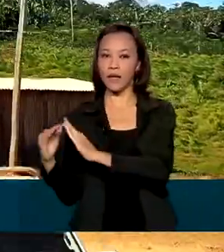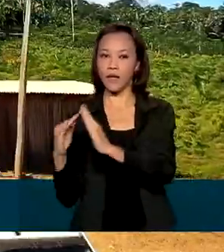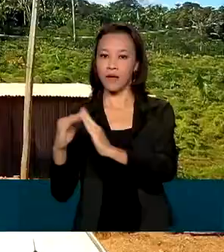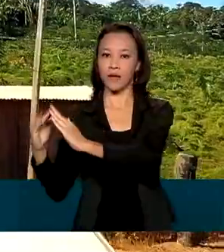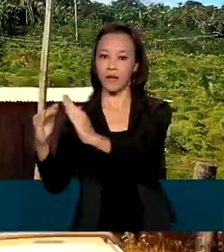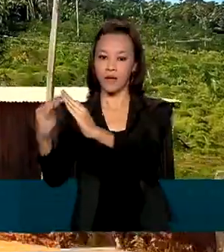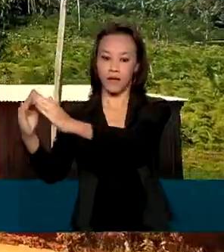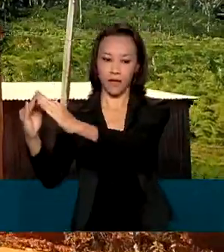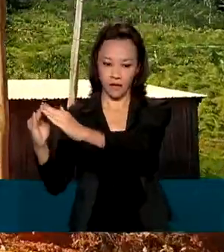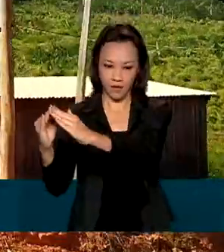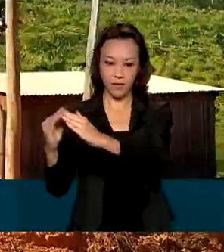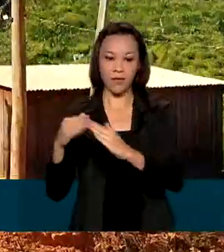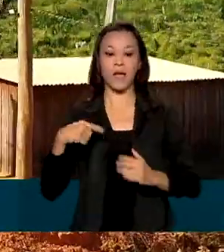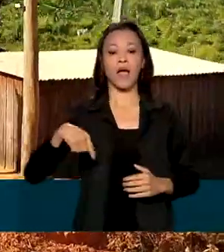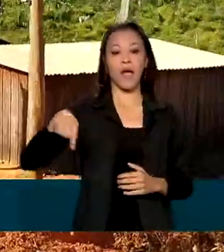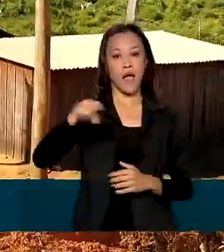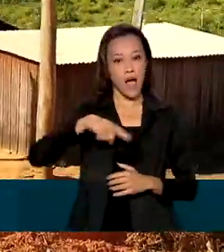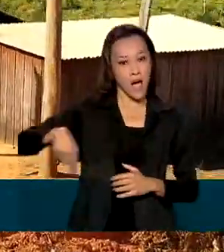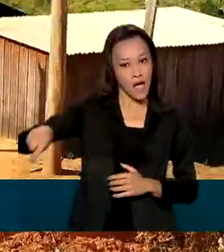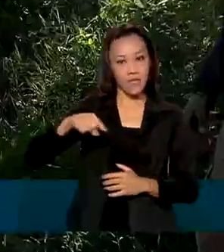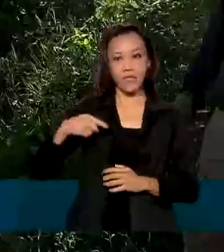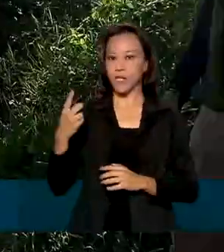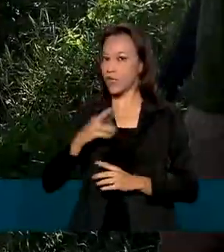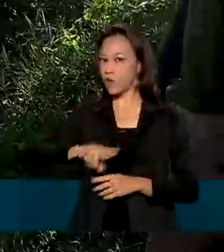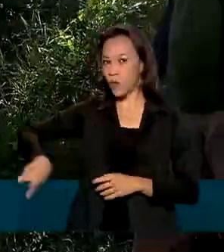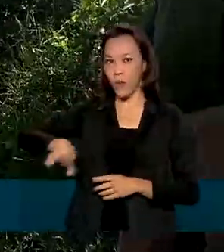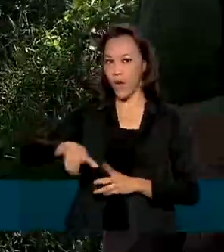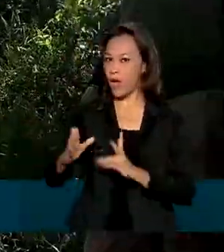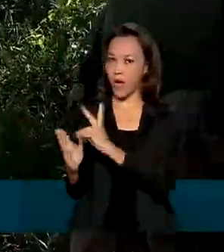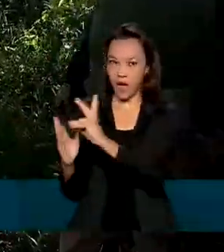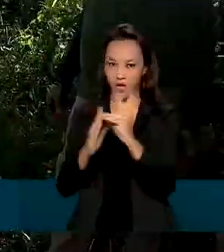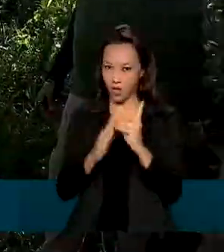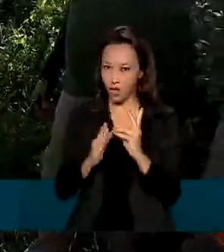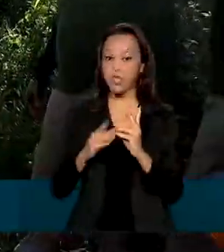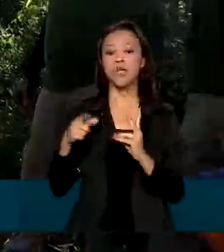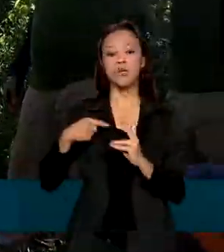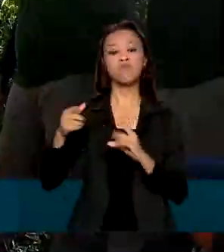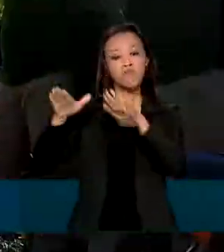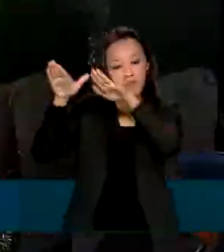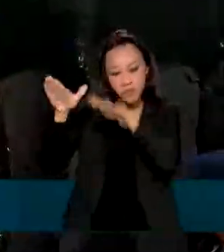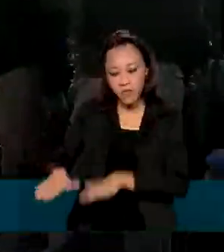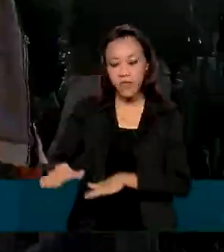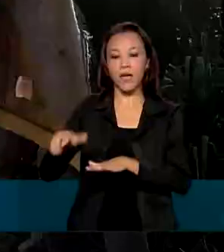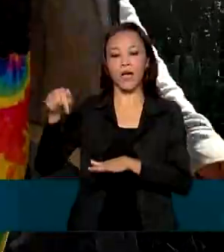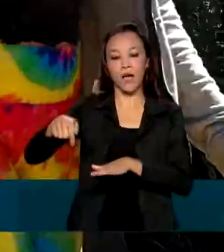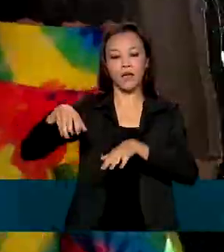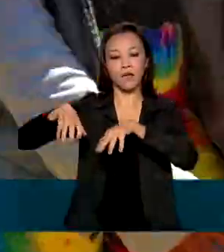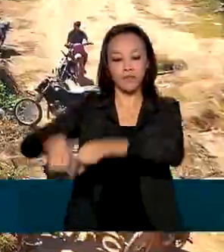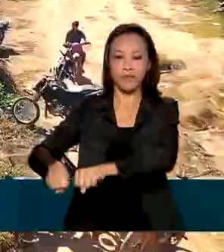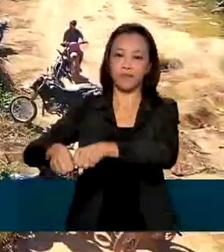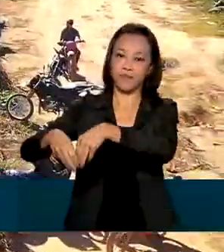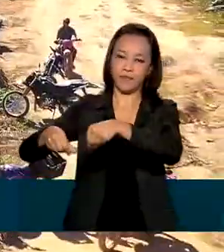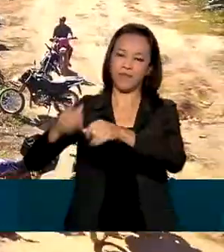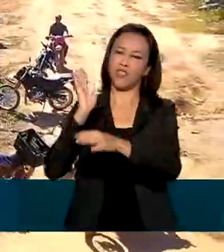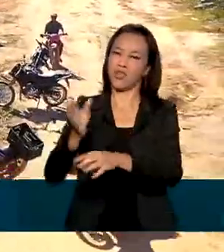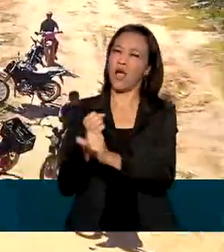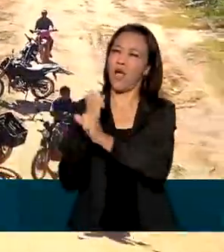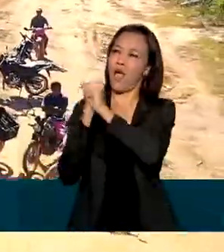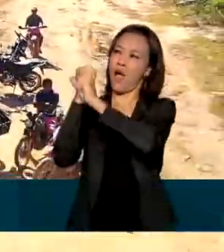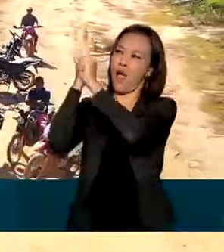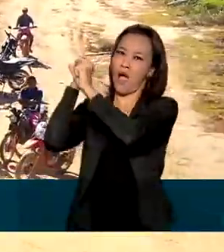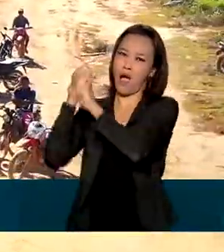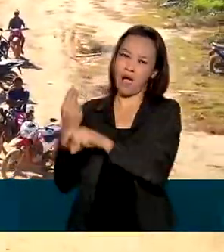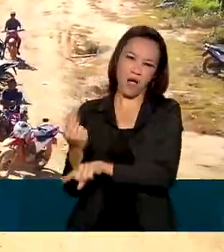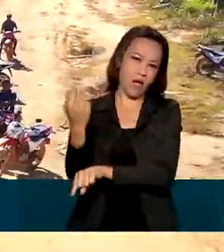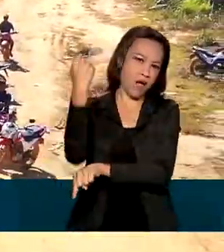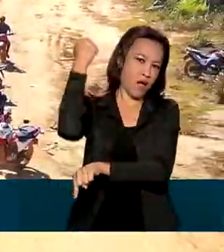Os moradores não indígenas conseguiram na Justiça o direito de permanecer aqui, porque já moravam na região antes da